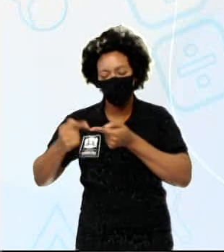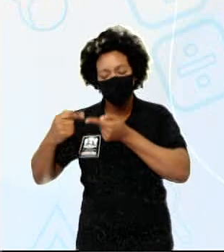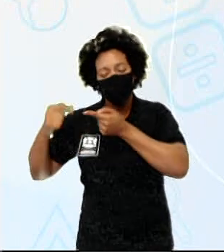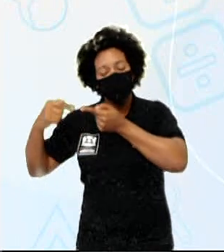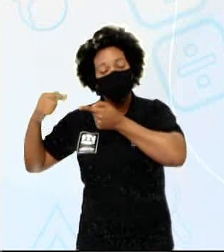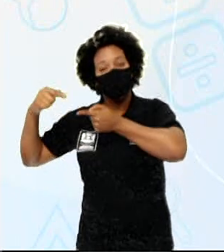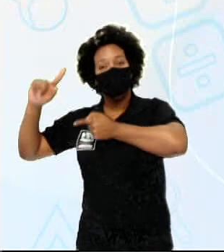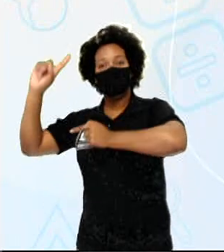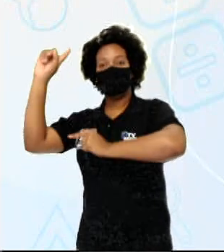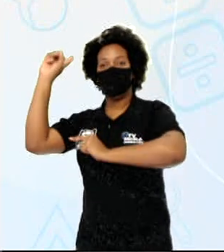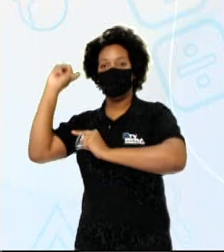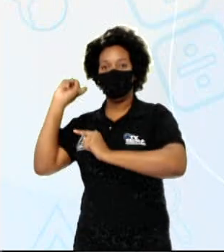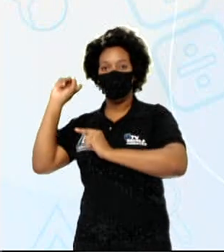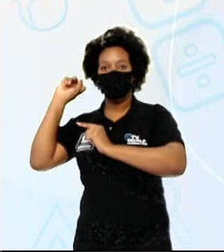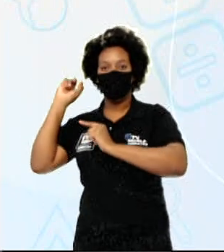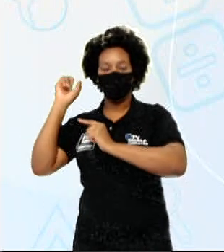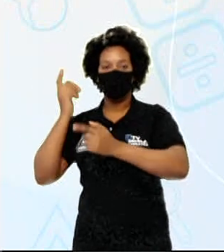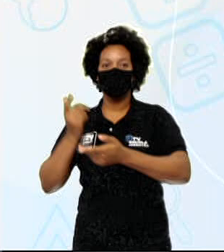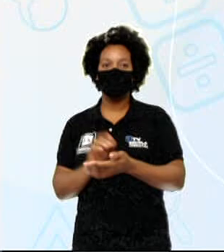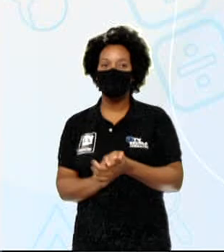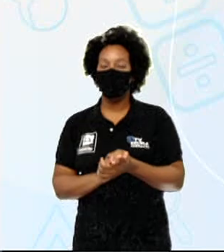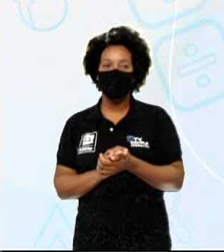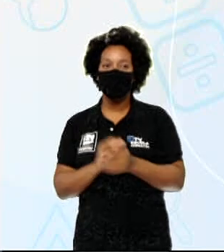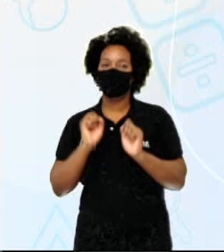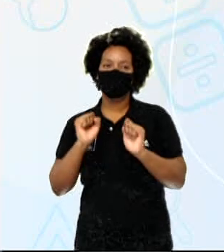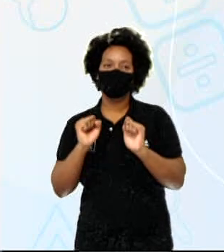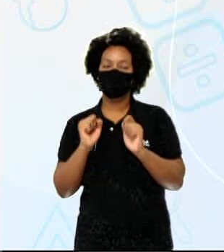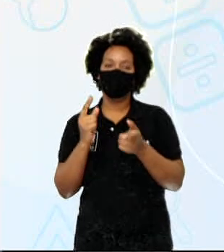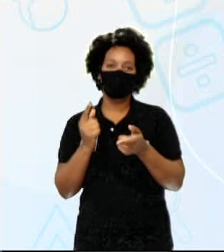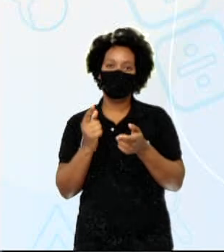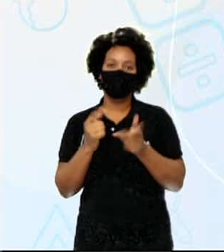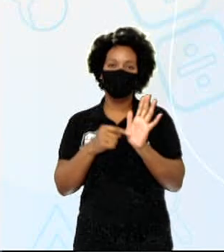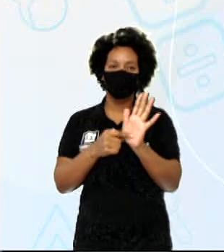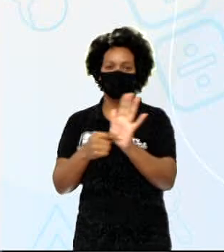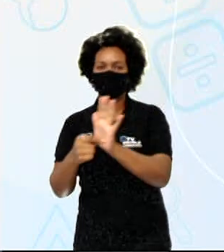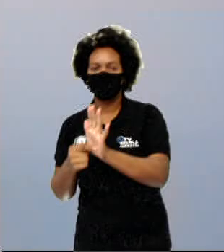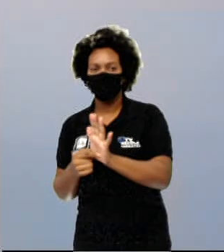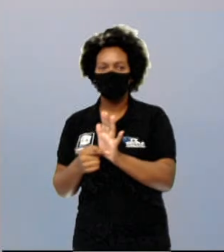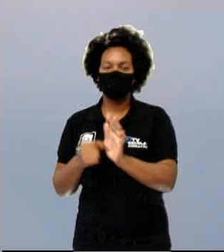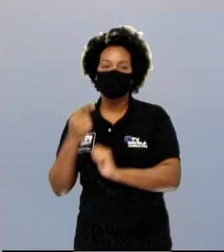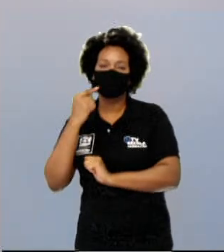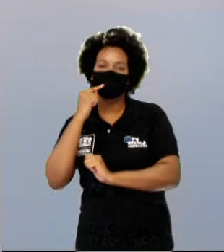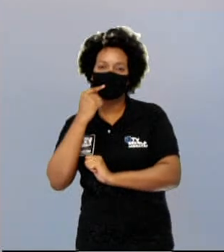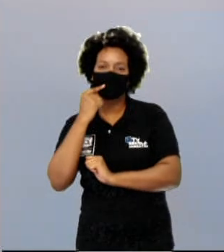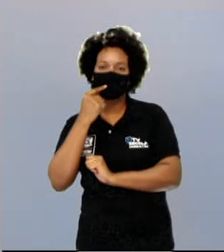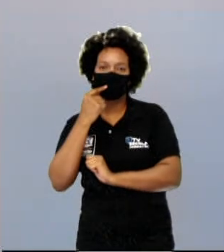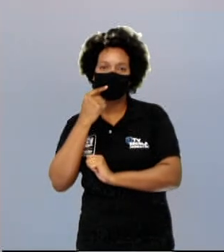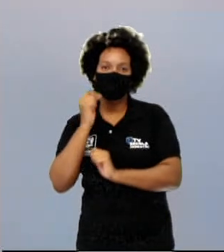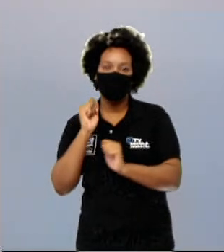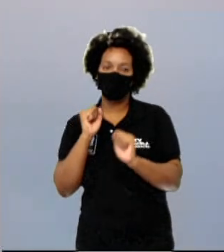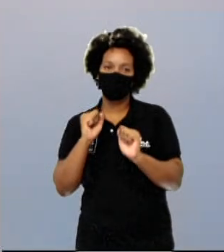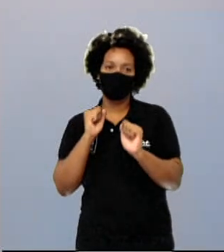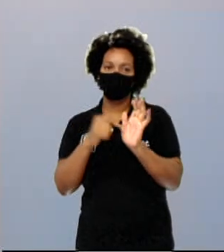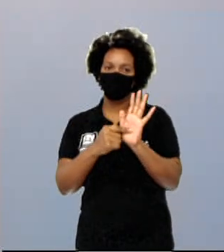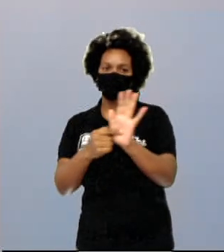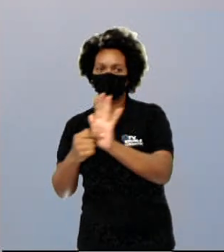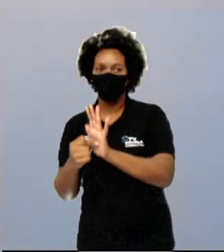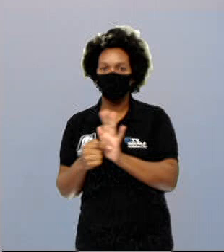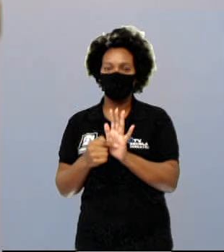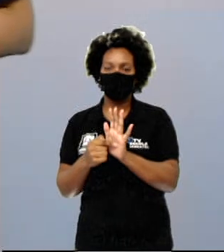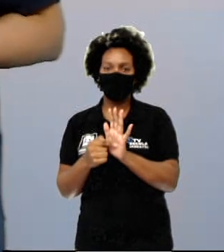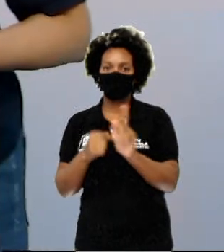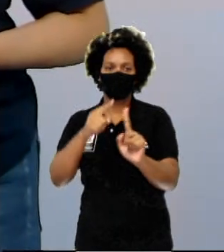milhares de anos, podiam indicar o quê? Um dente pode identificar o tipo de